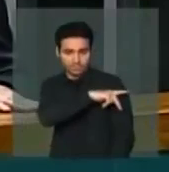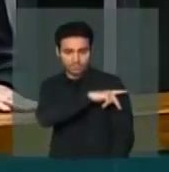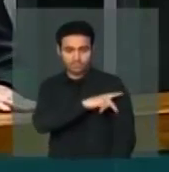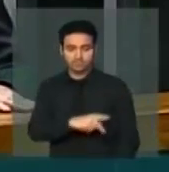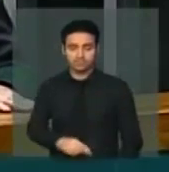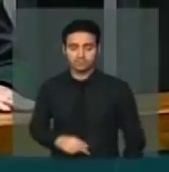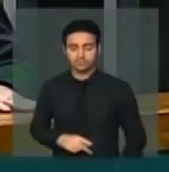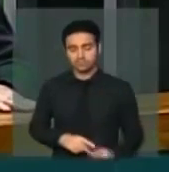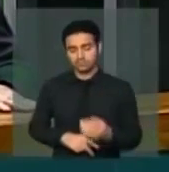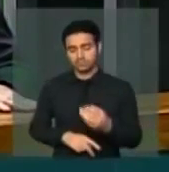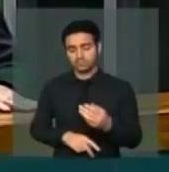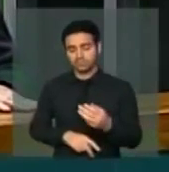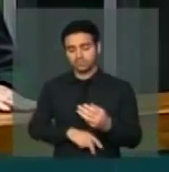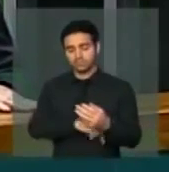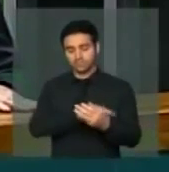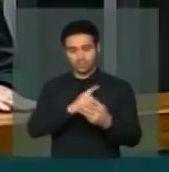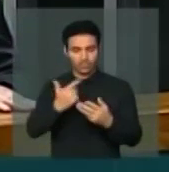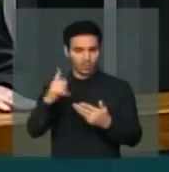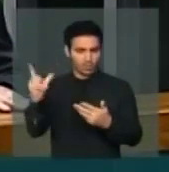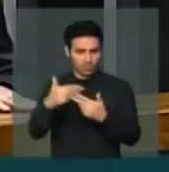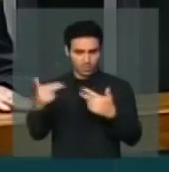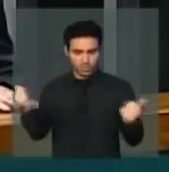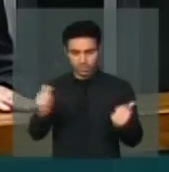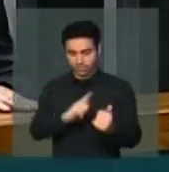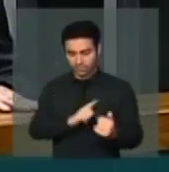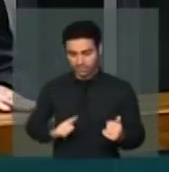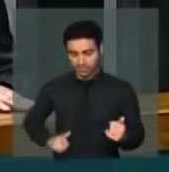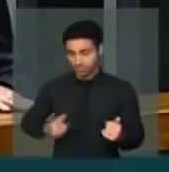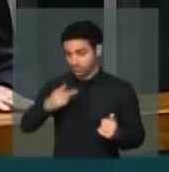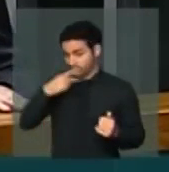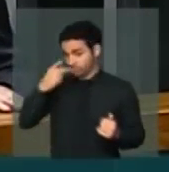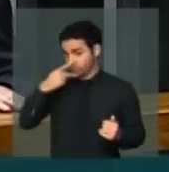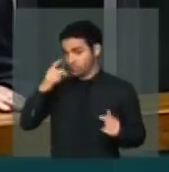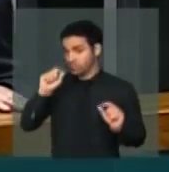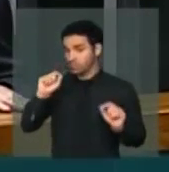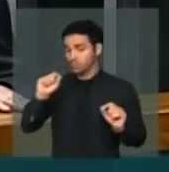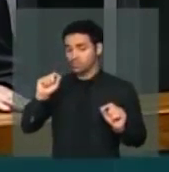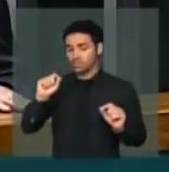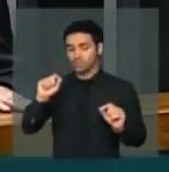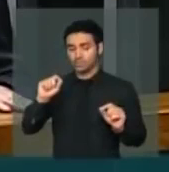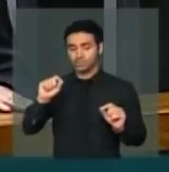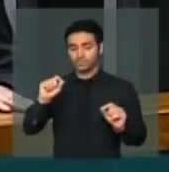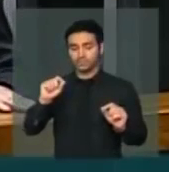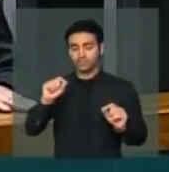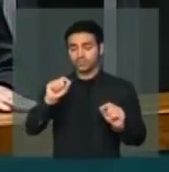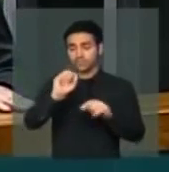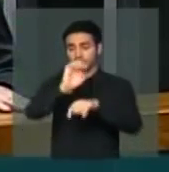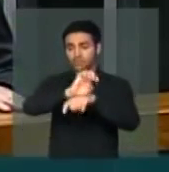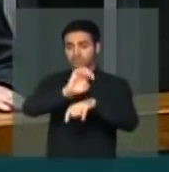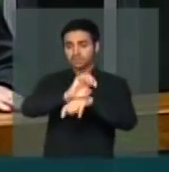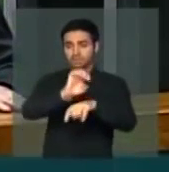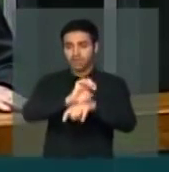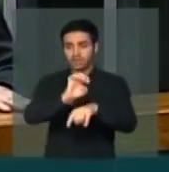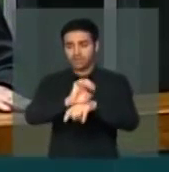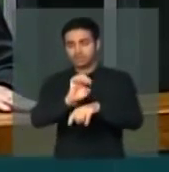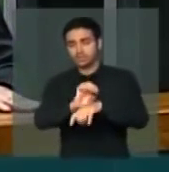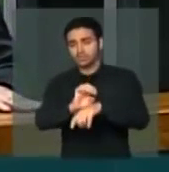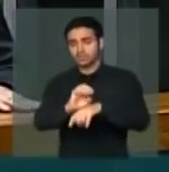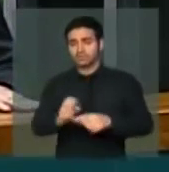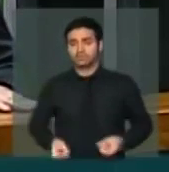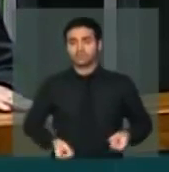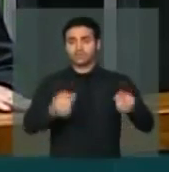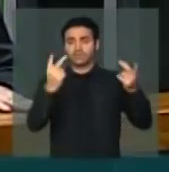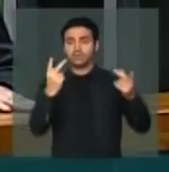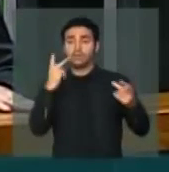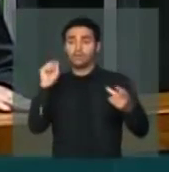Outro anúncio do governador é vender patrimônio do Estado para salvar o